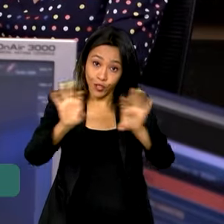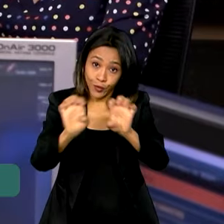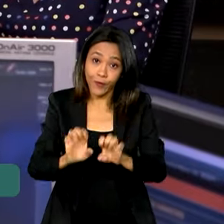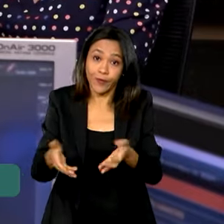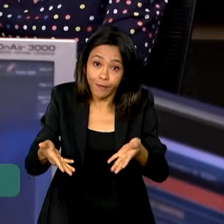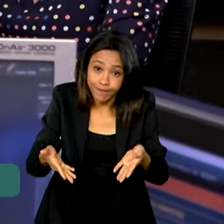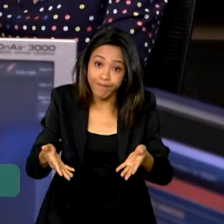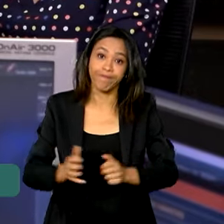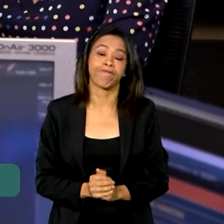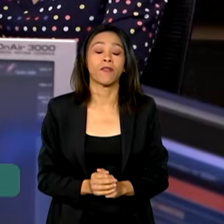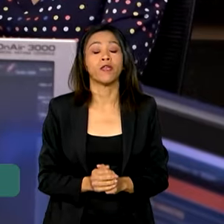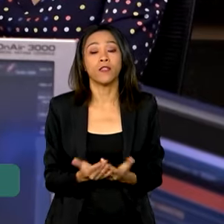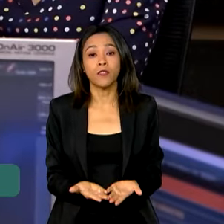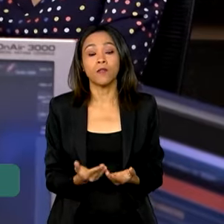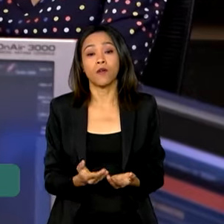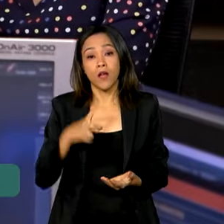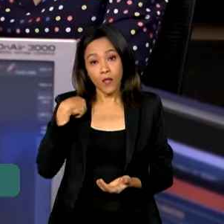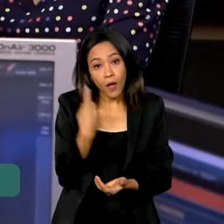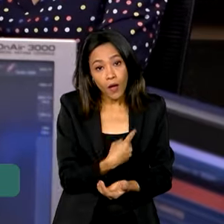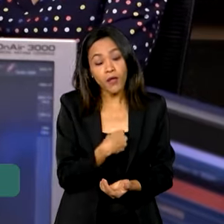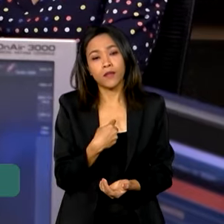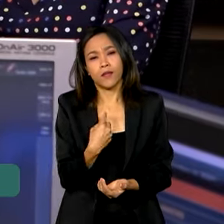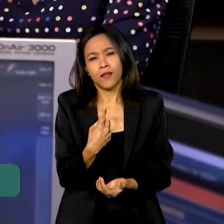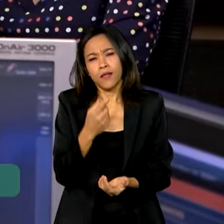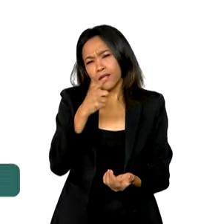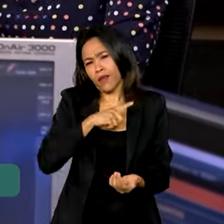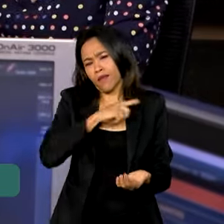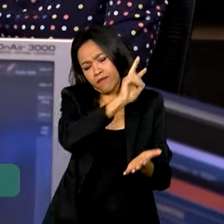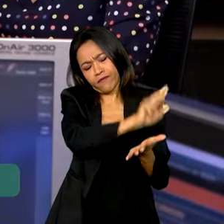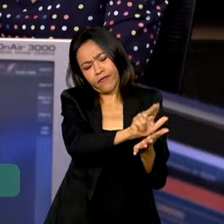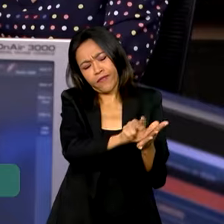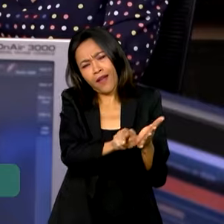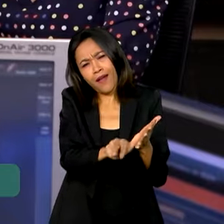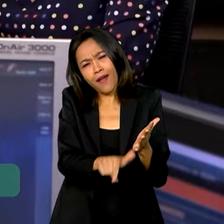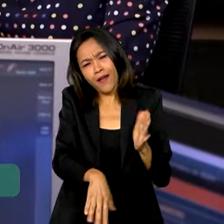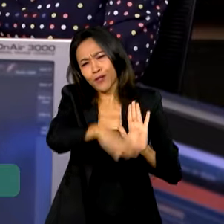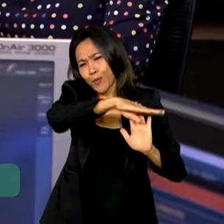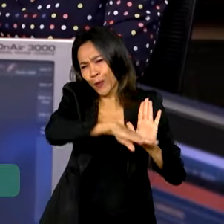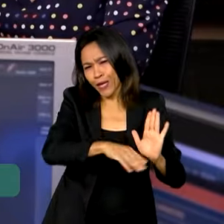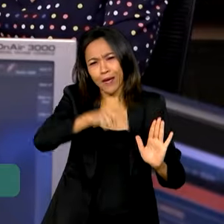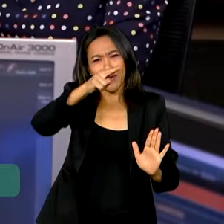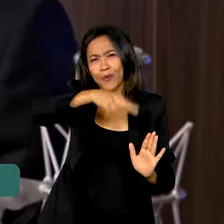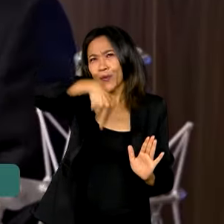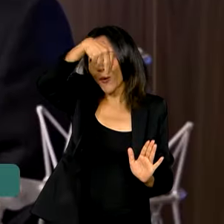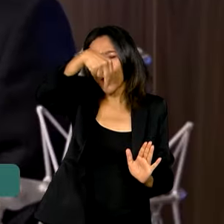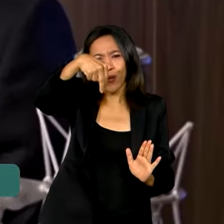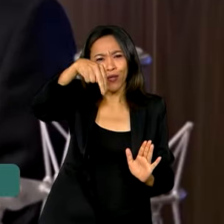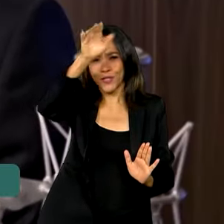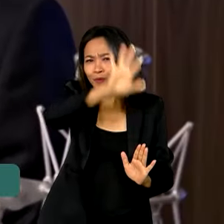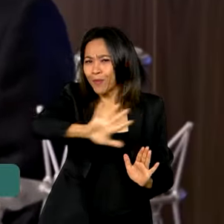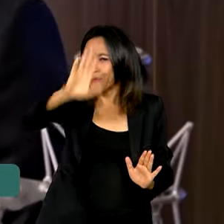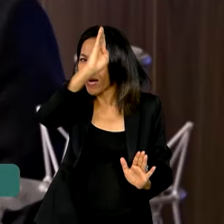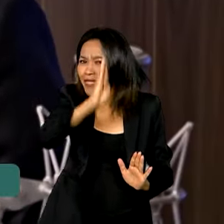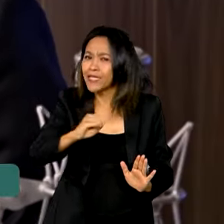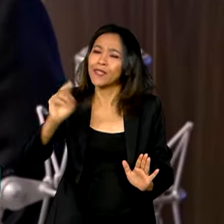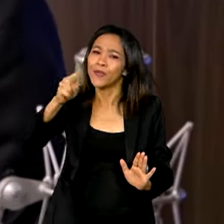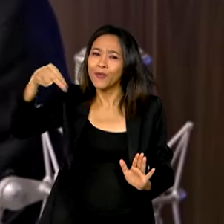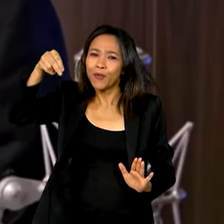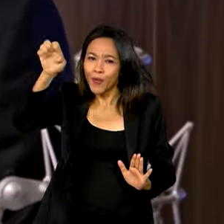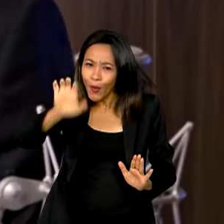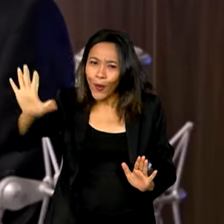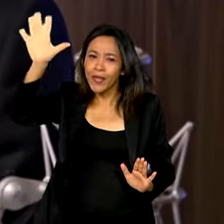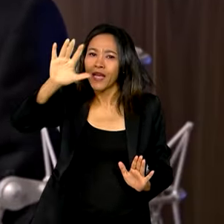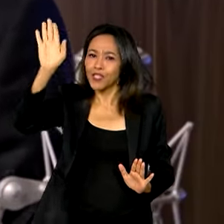telecomunicações. Então, assim, a gente está agindo por vários programas, tem o Norte Conectado, o Internet Brasil, o Nordeste